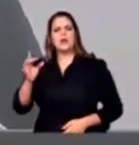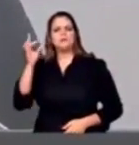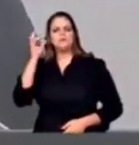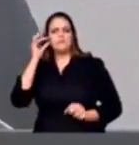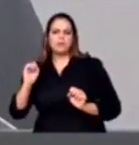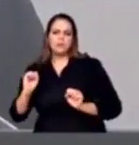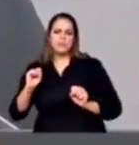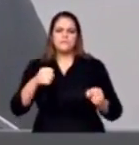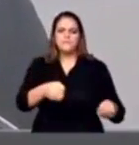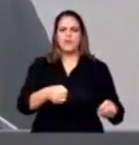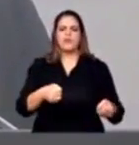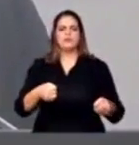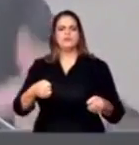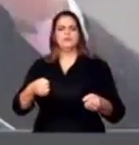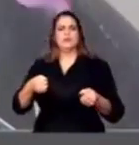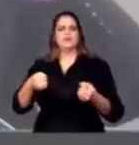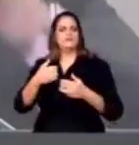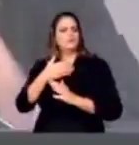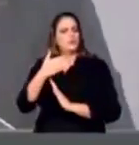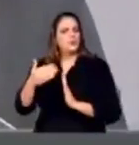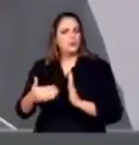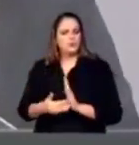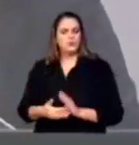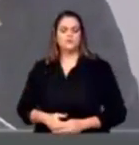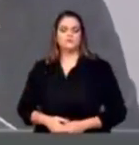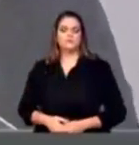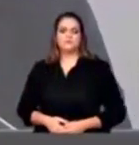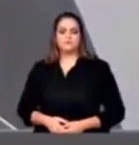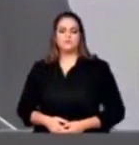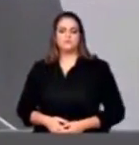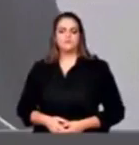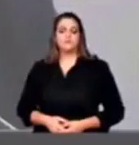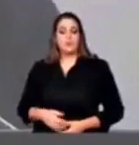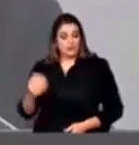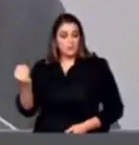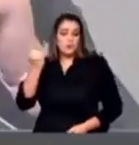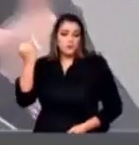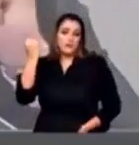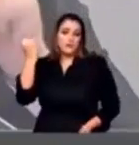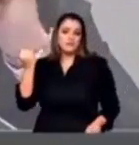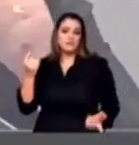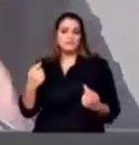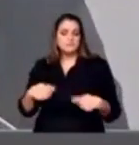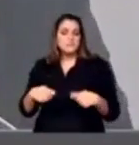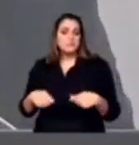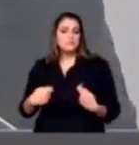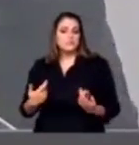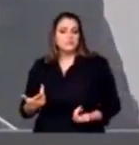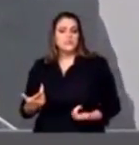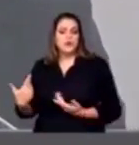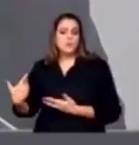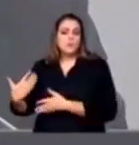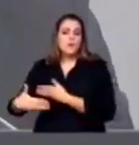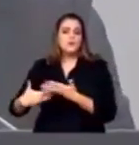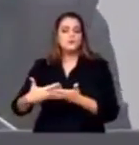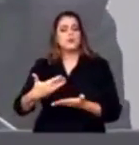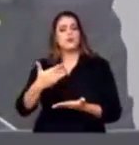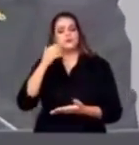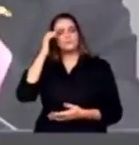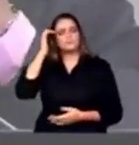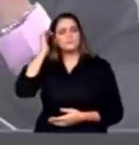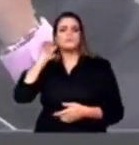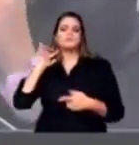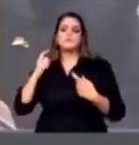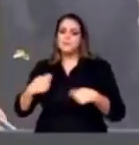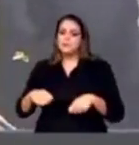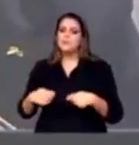processual. Isso é muito importante, senhoras e senhores senadores, porque é fundamental que o processo transcorra de maneira